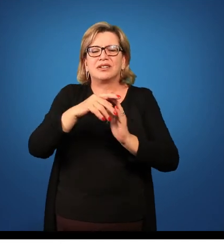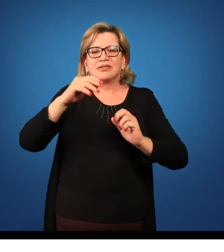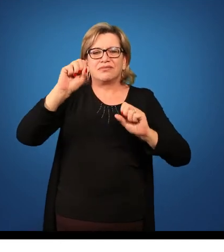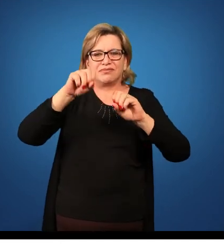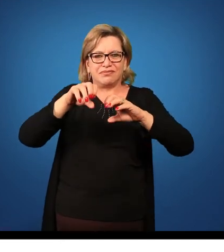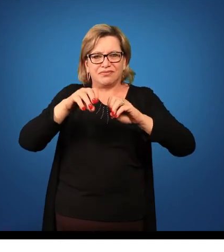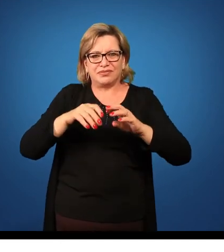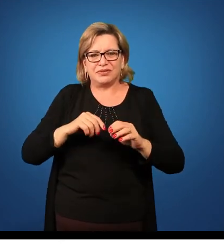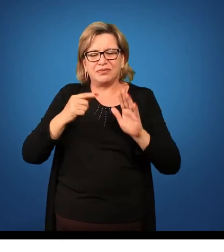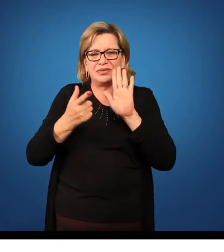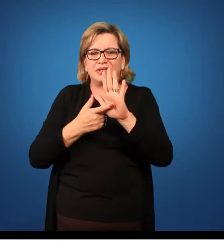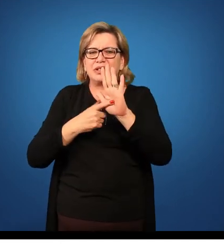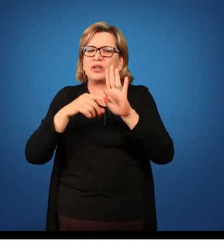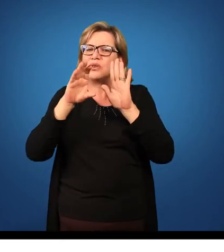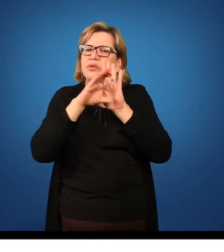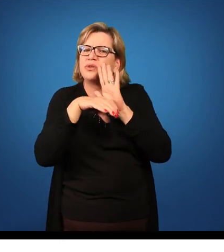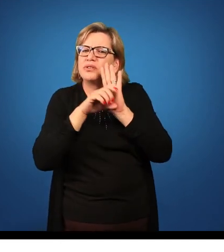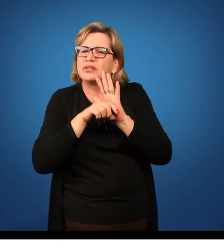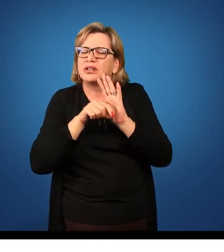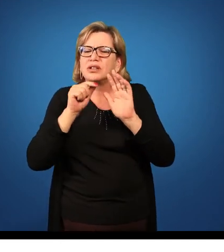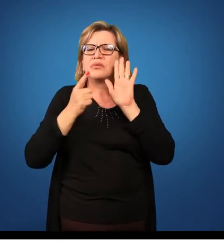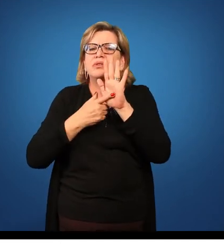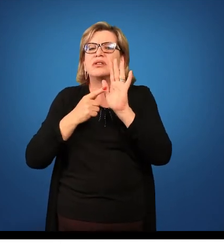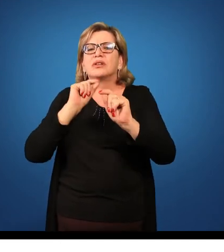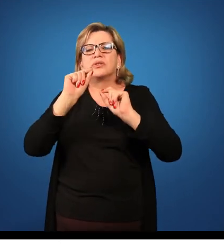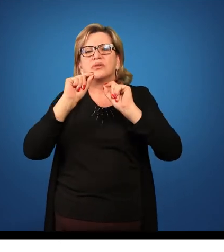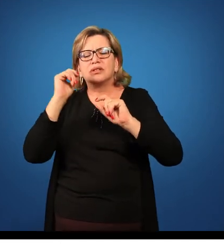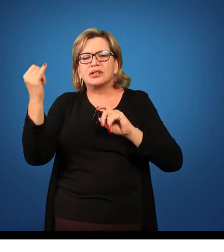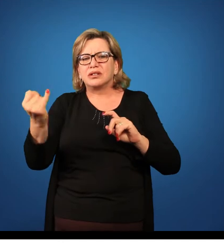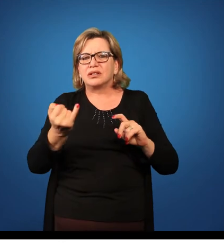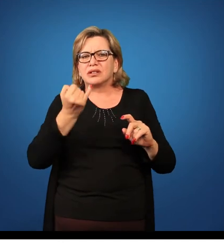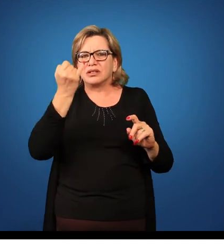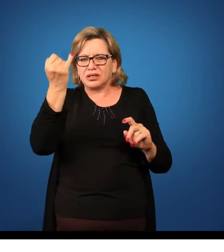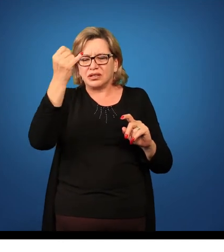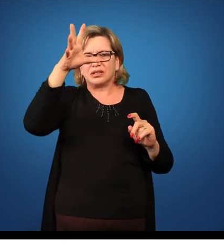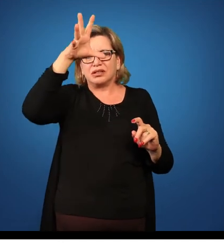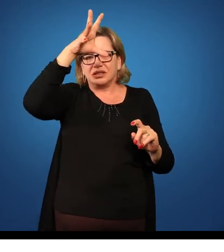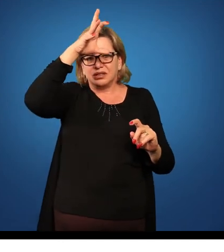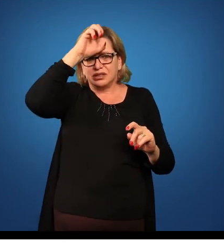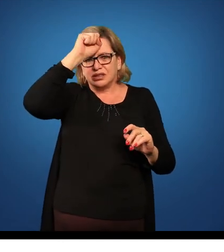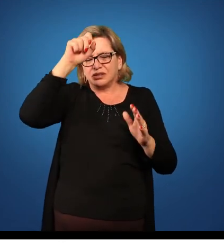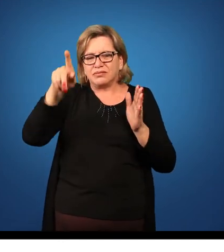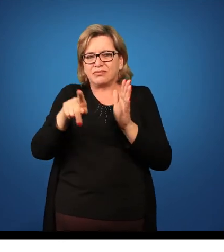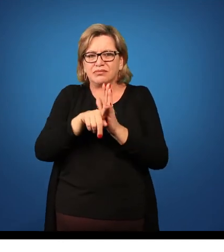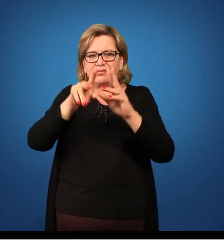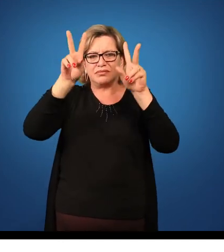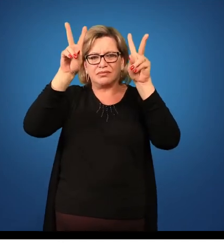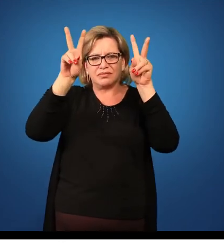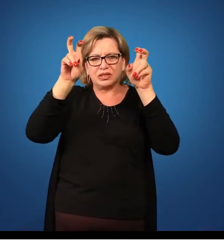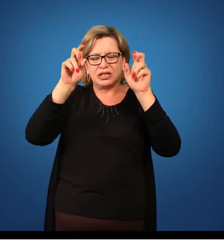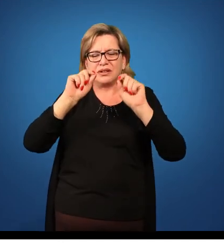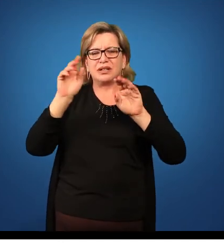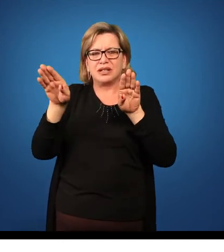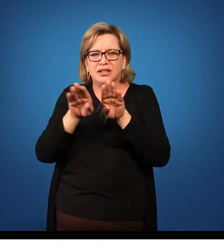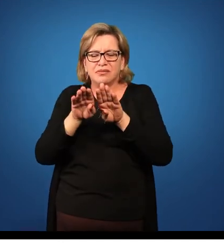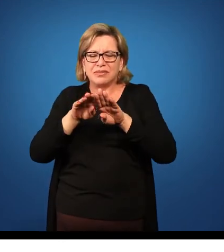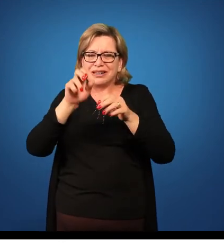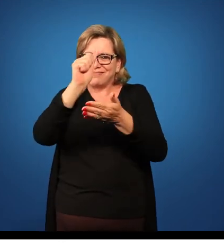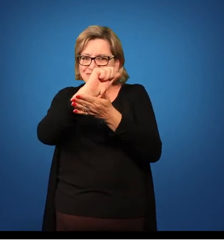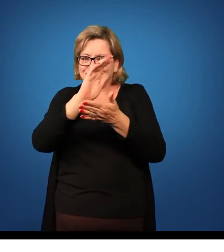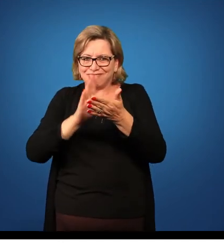eles quais conceitos foram trabalhados, o que era importante, o que foi importante aprender em relação àquela aula, que atividades que foram